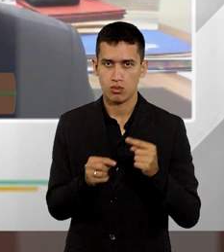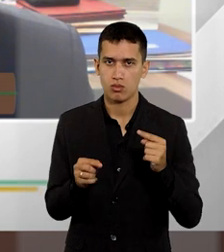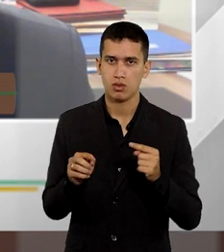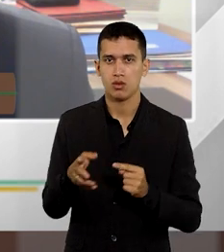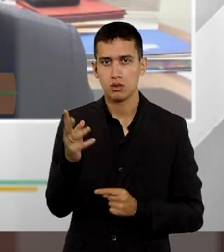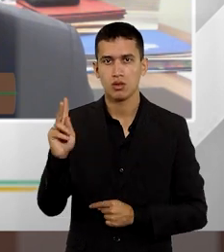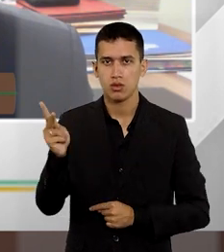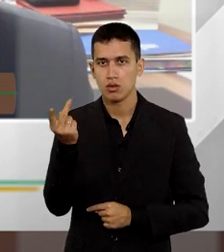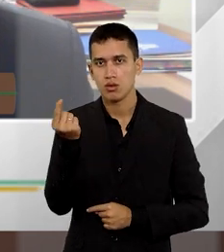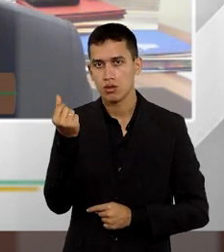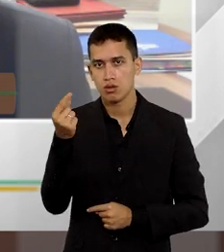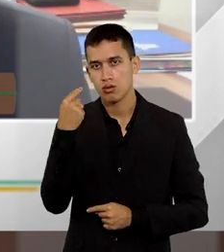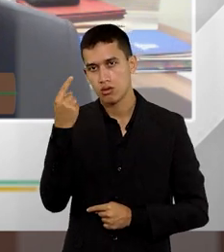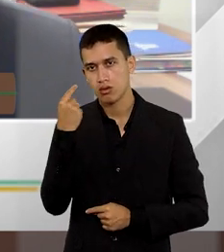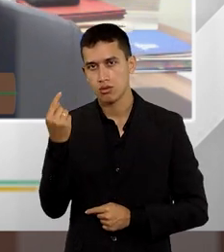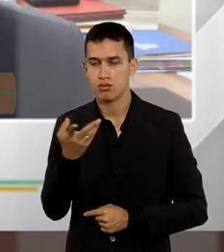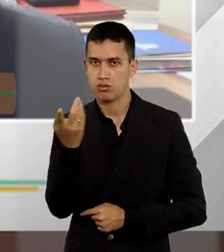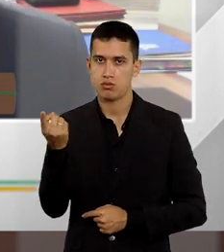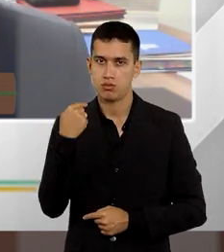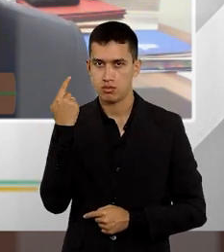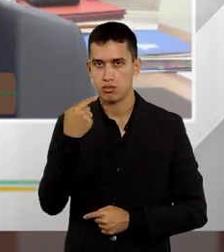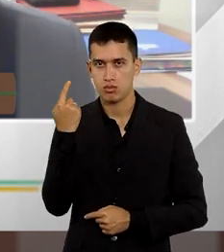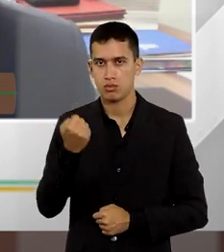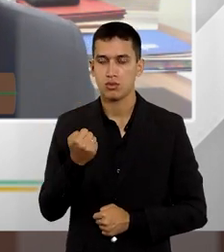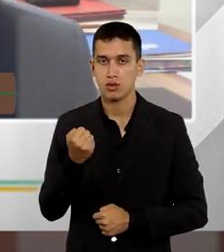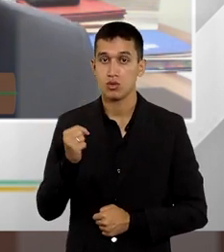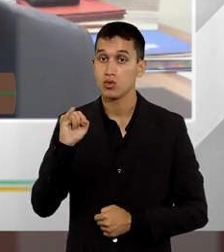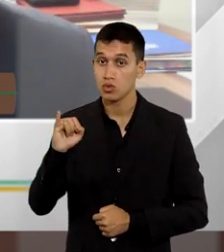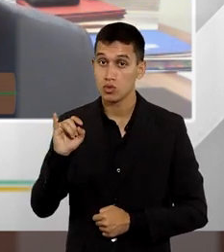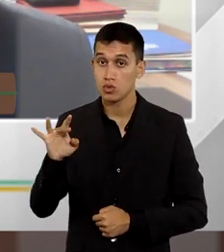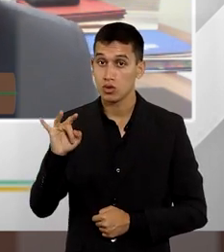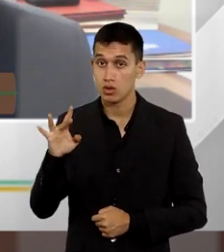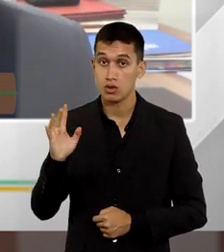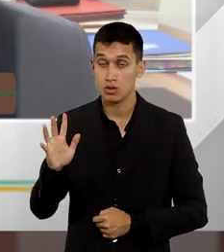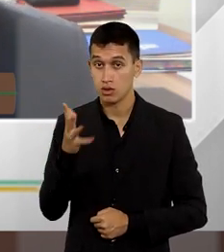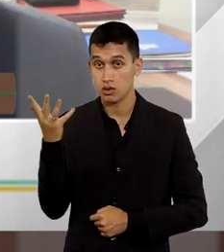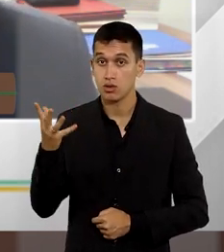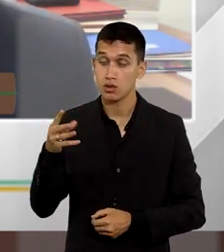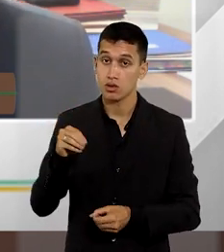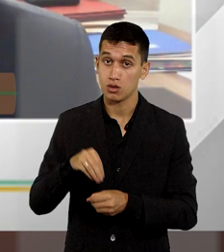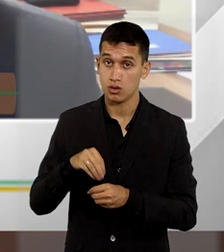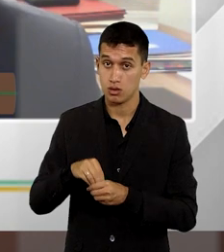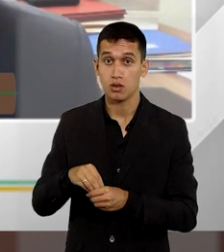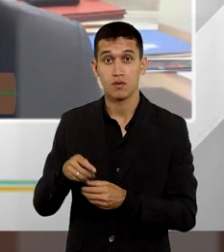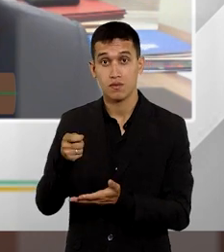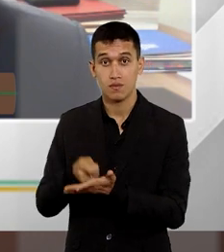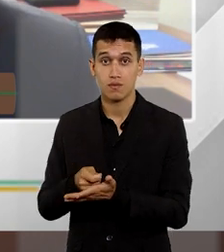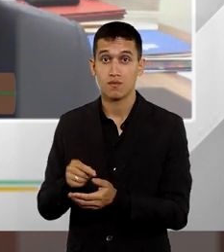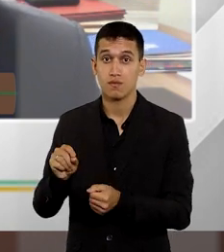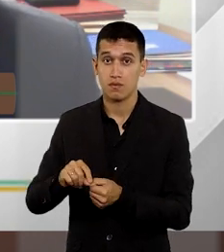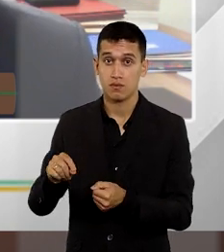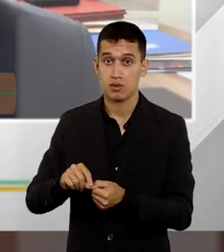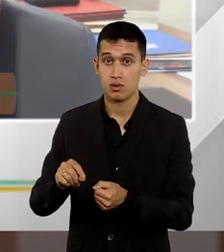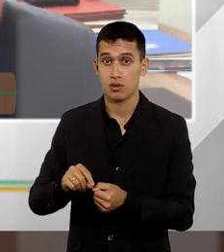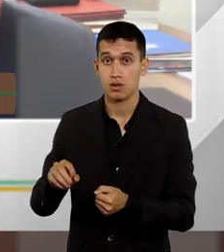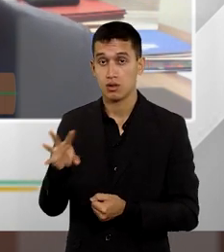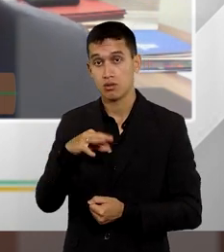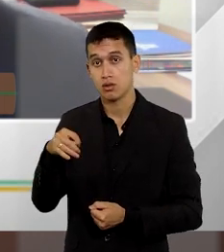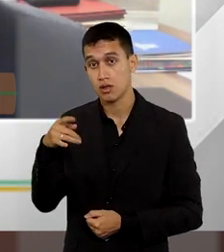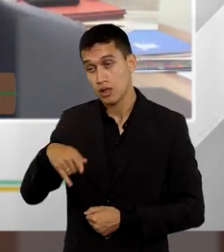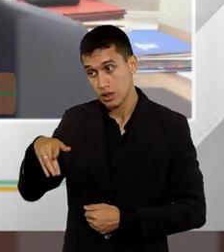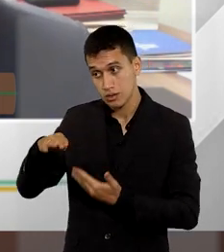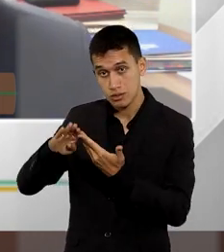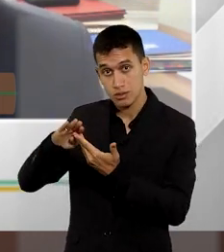cabíveis no honorário desadvocatício. Portanto, são cabíveis no honorário desadvocatício no cumprimento de sentença na execução. Mas, todavia, na impugnação, quando ela é